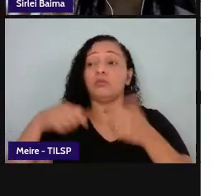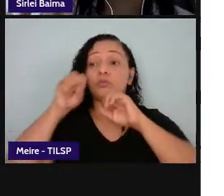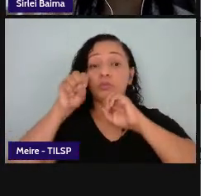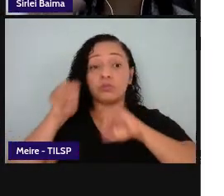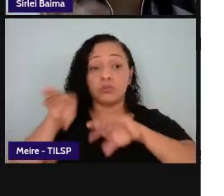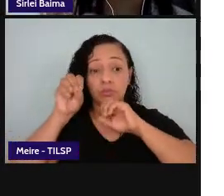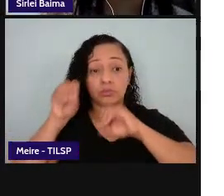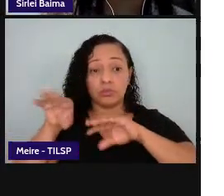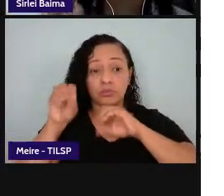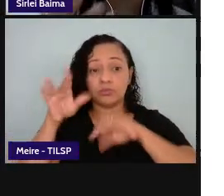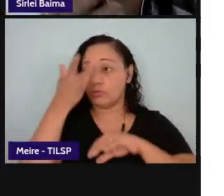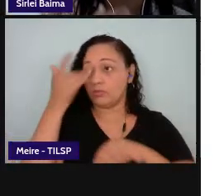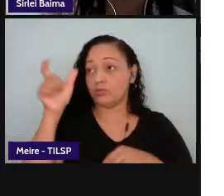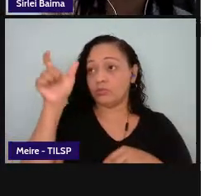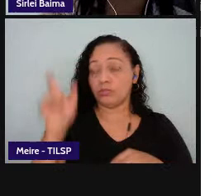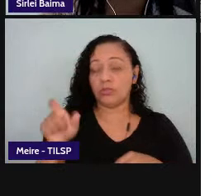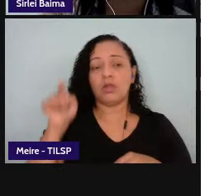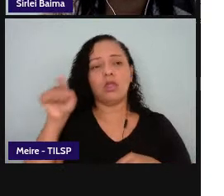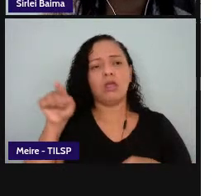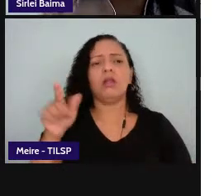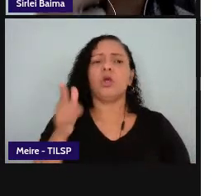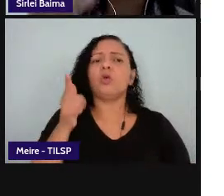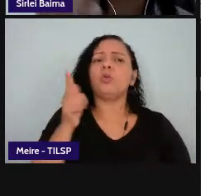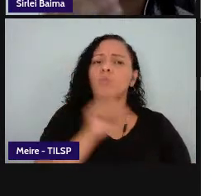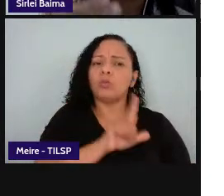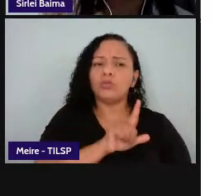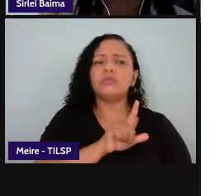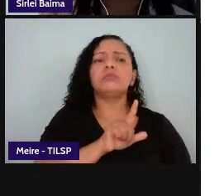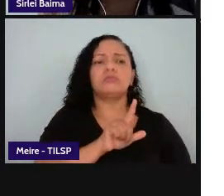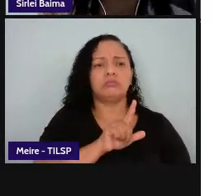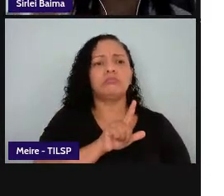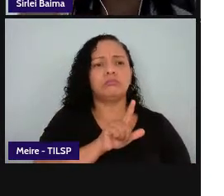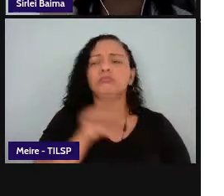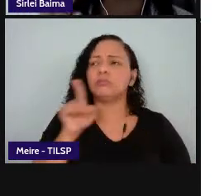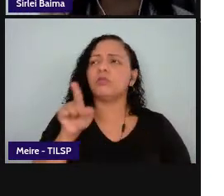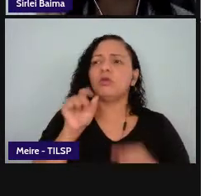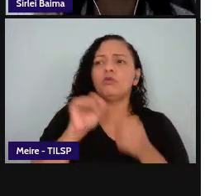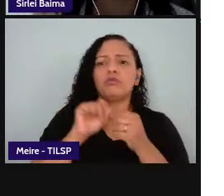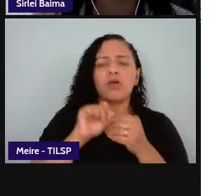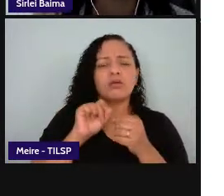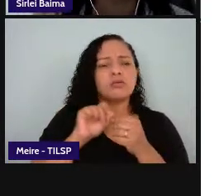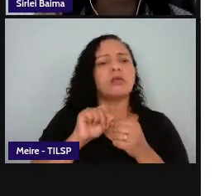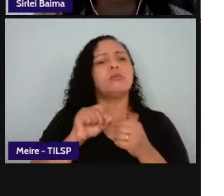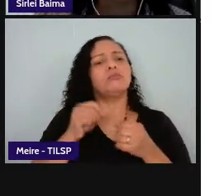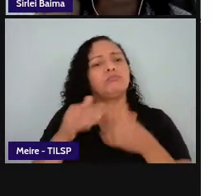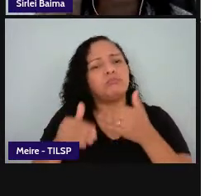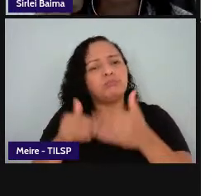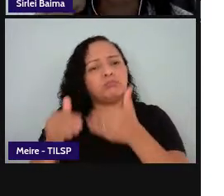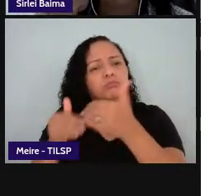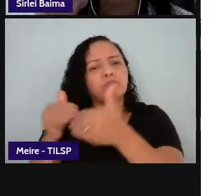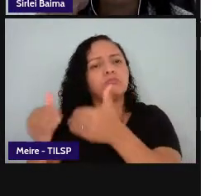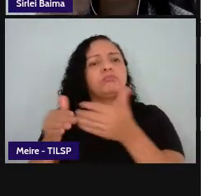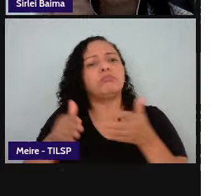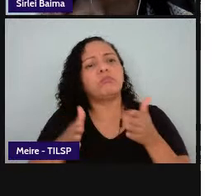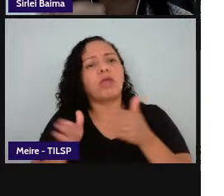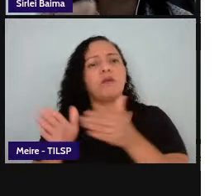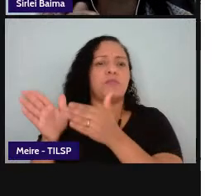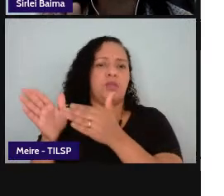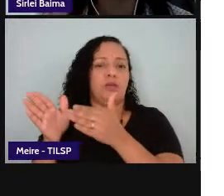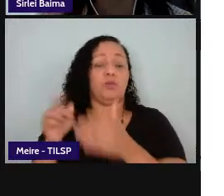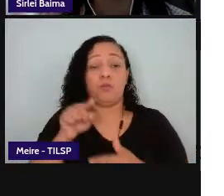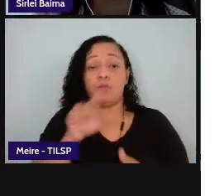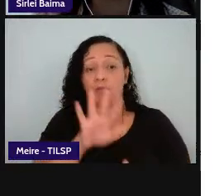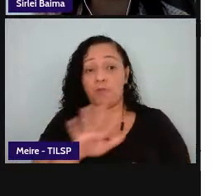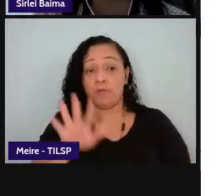realmente ele consiga ele tenha condições de fazer esse percurso esse percurso nesse mapa não quer